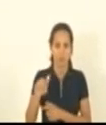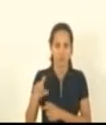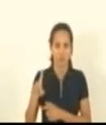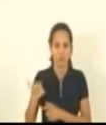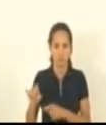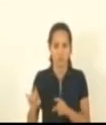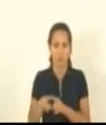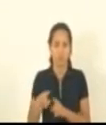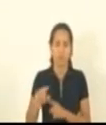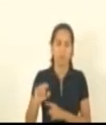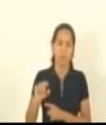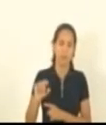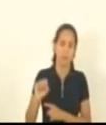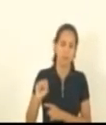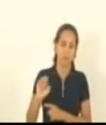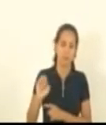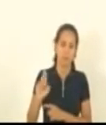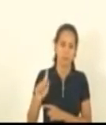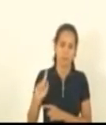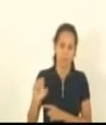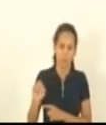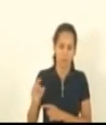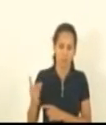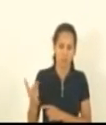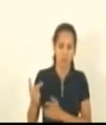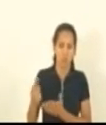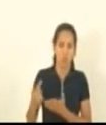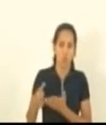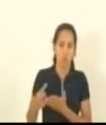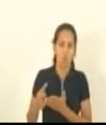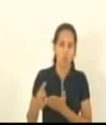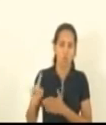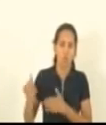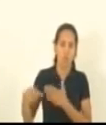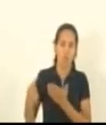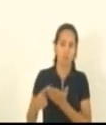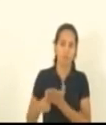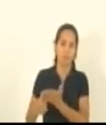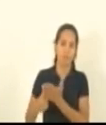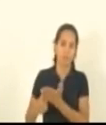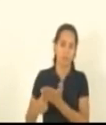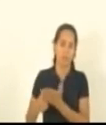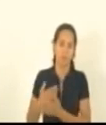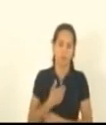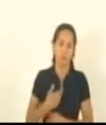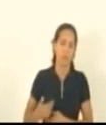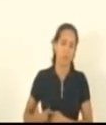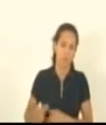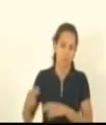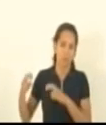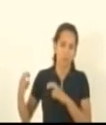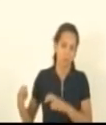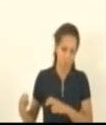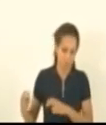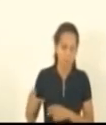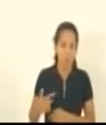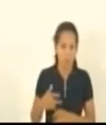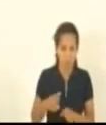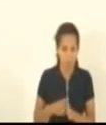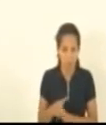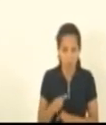e teve um acordo com o governo do estado então a nossa orientação é voto não